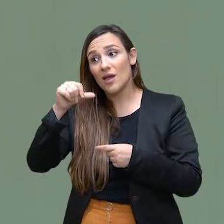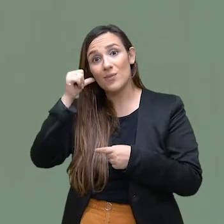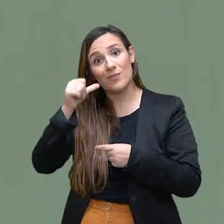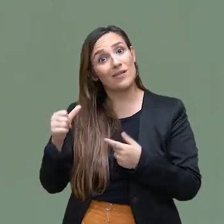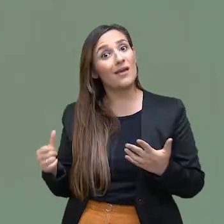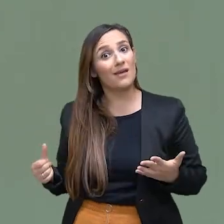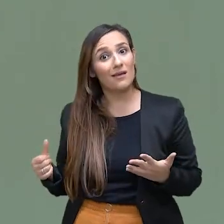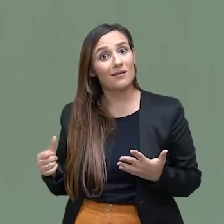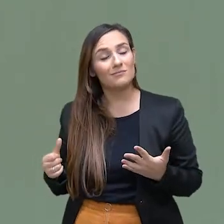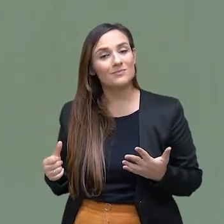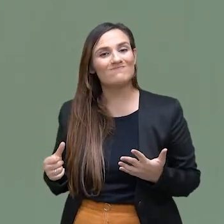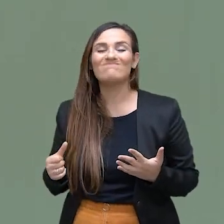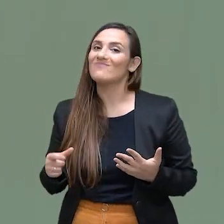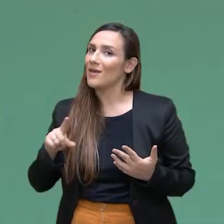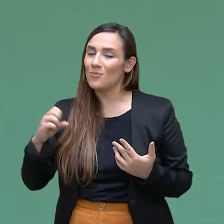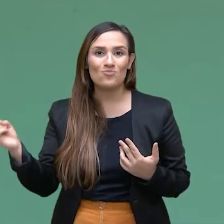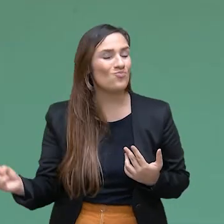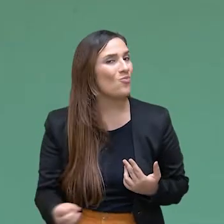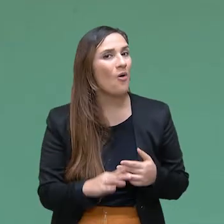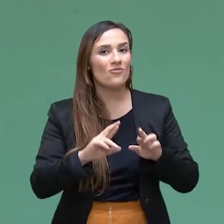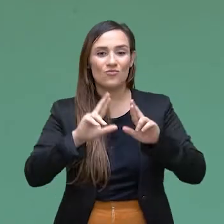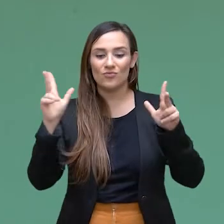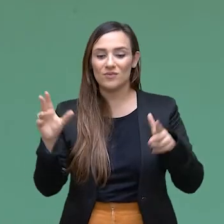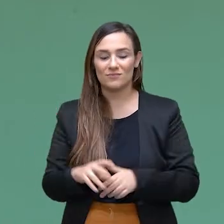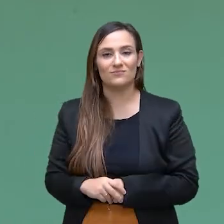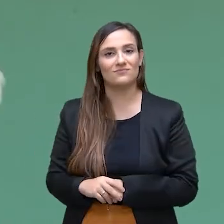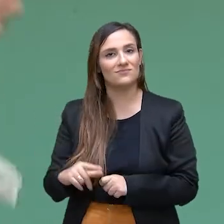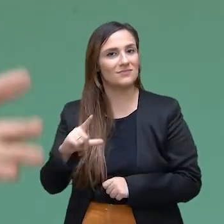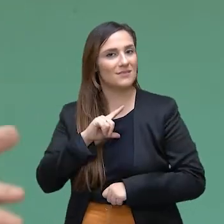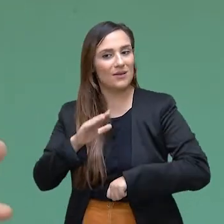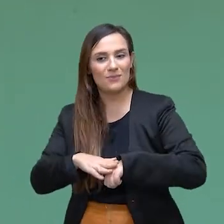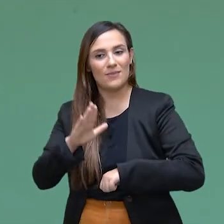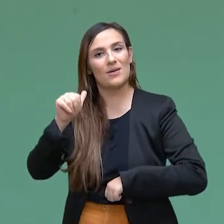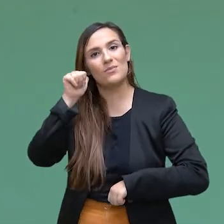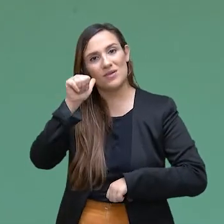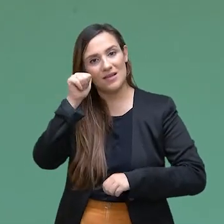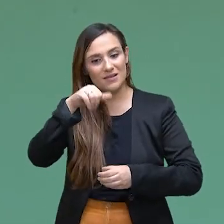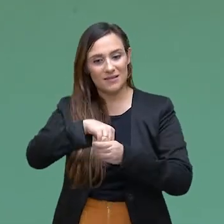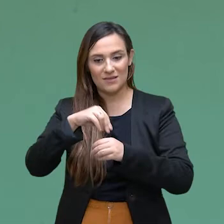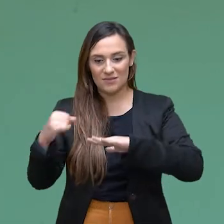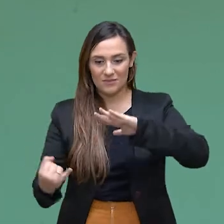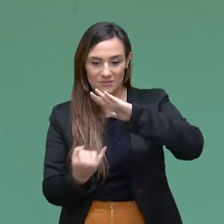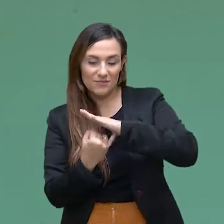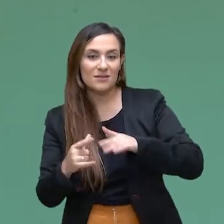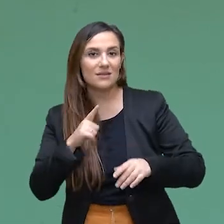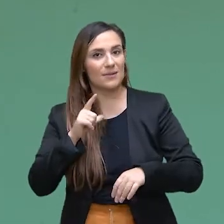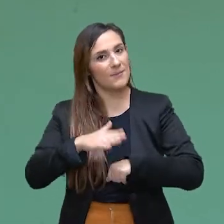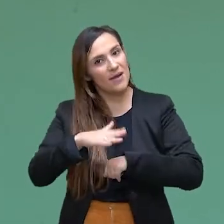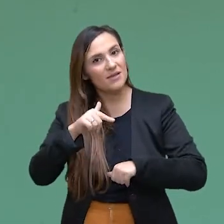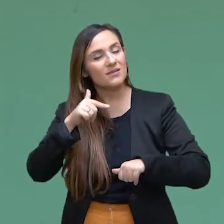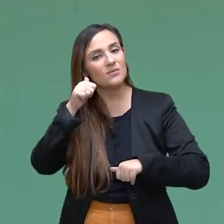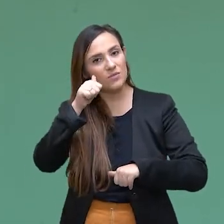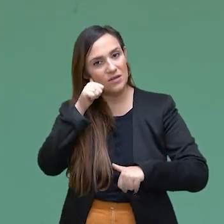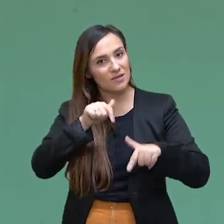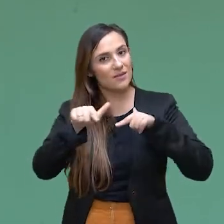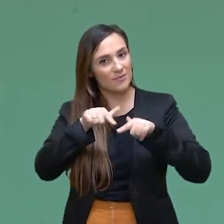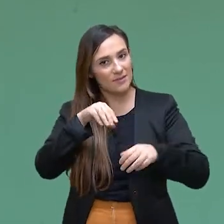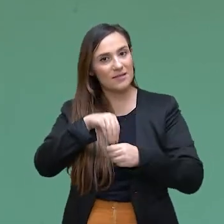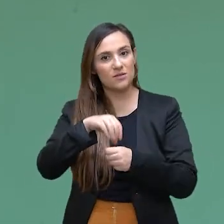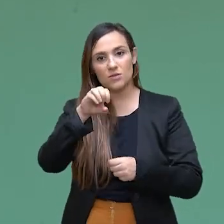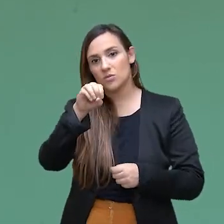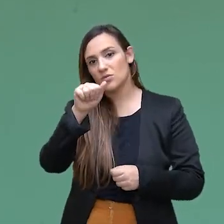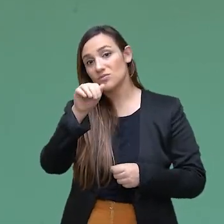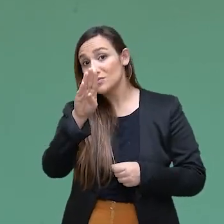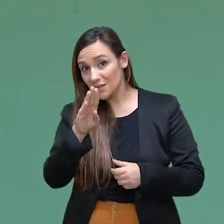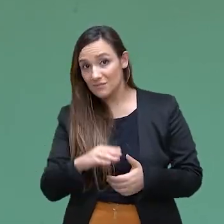que a gente vive hoje. E nós temos, então, mais mulheres dentro da instituição, mais mulheres já atuando dentro